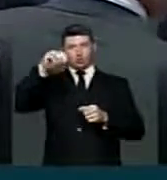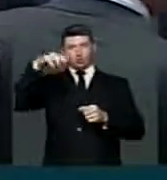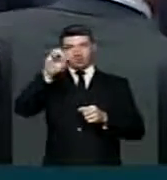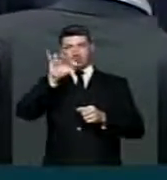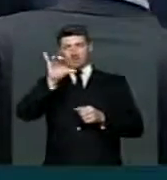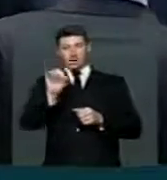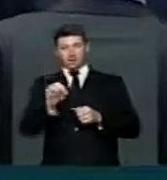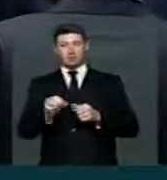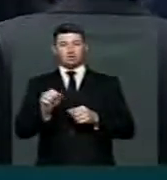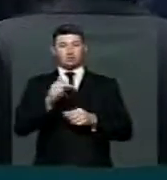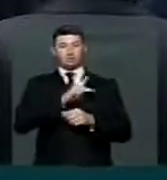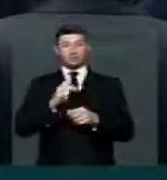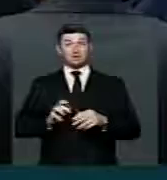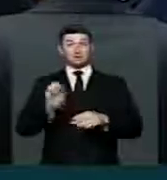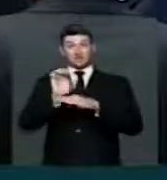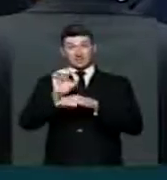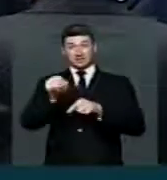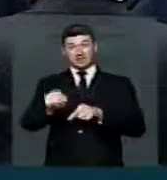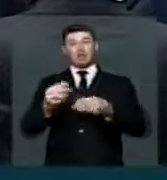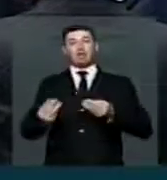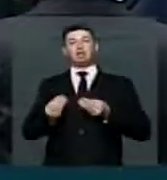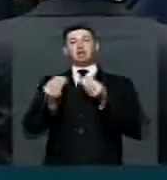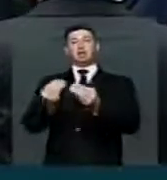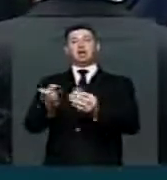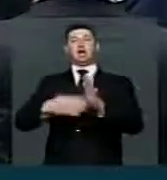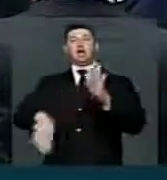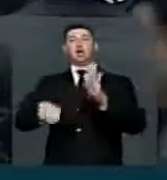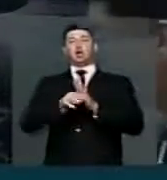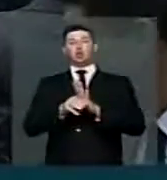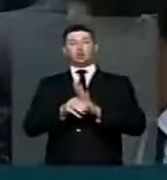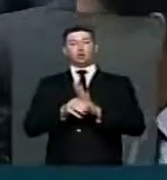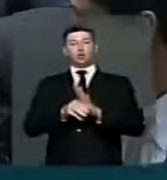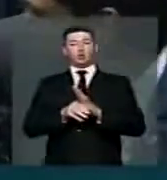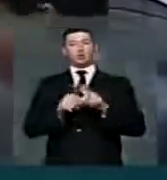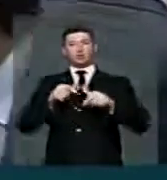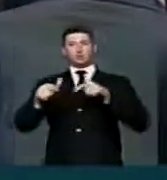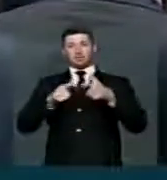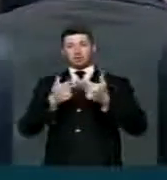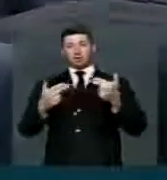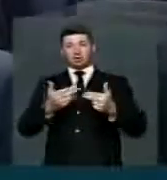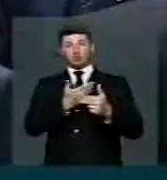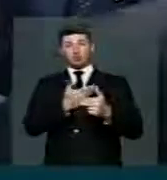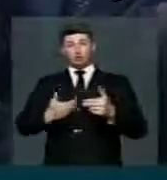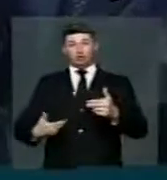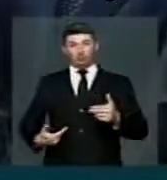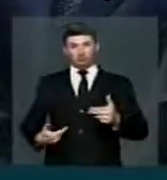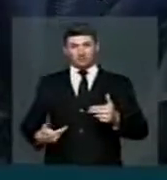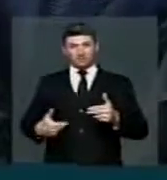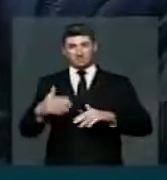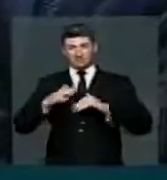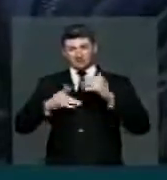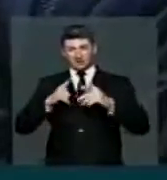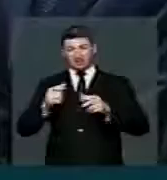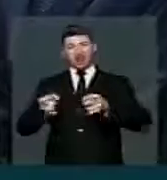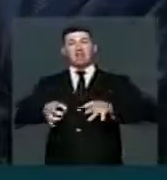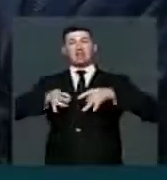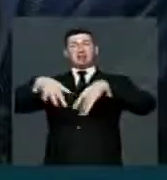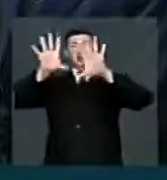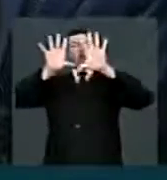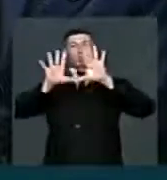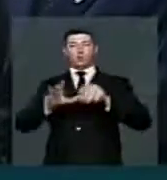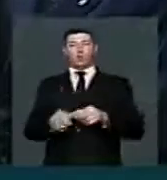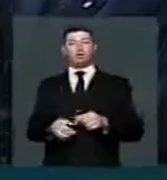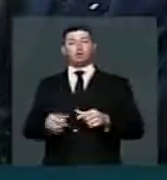na presidência estadual, foi entregar todos os cargos no governo do estado do Rio de Janeiro e quero aqui agradecer a todos